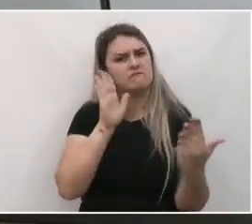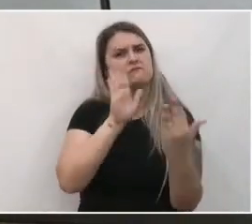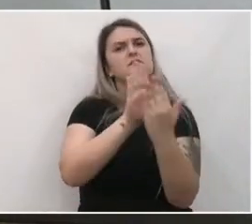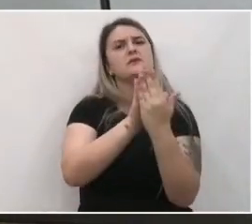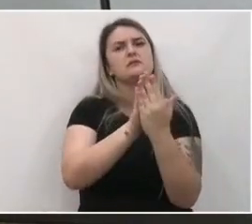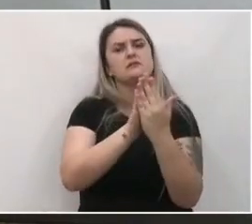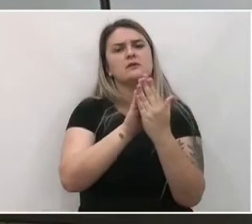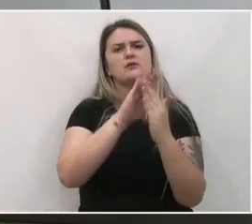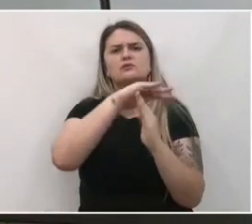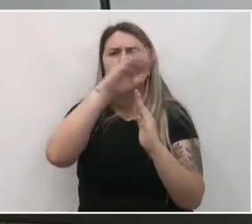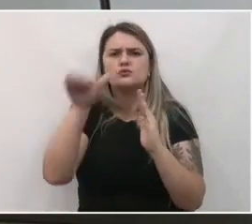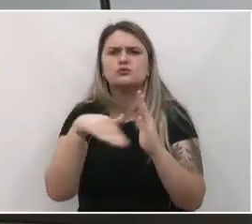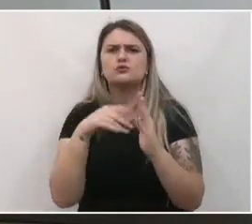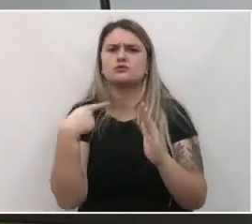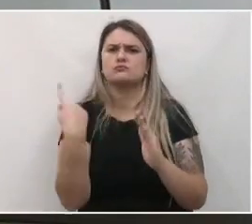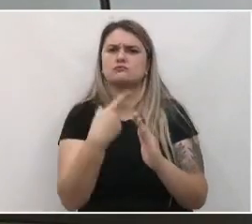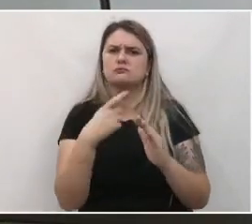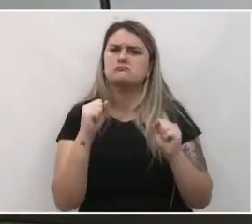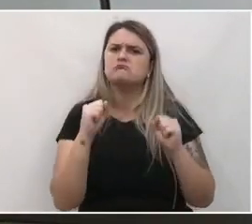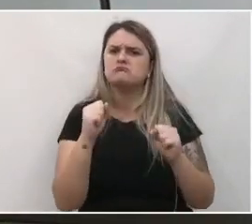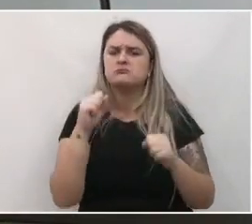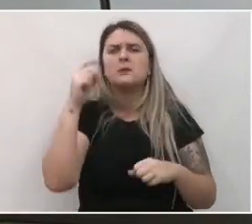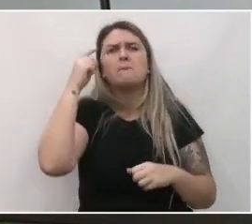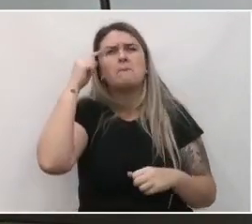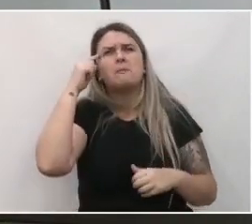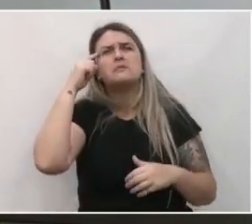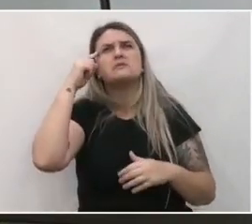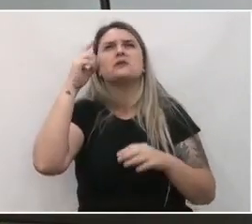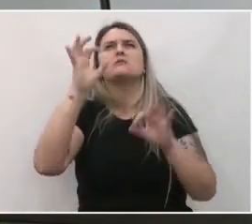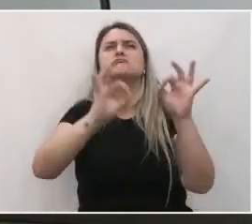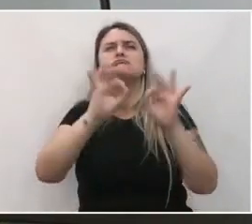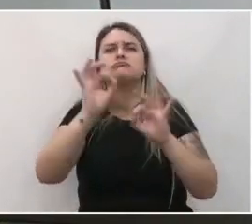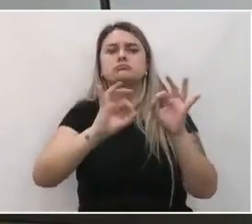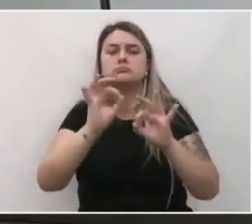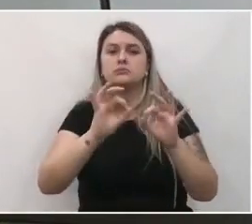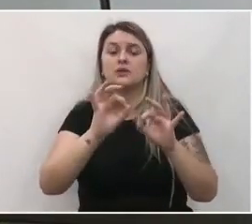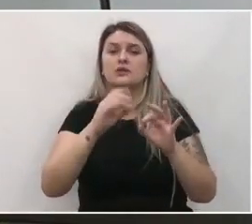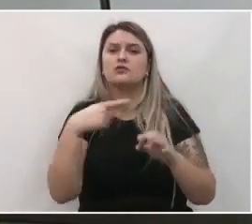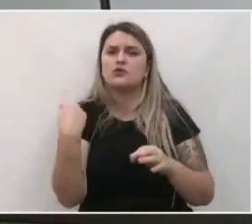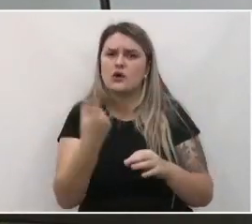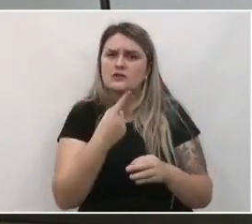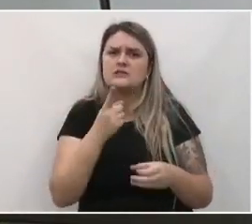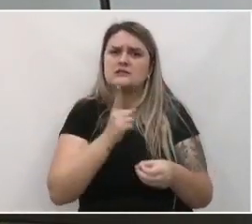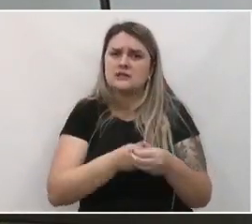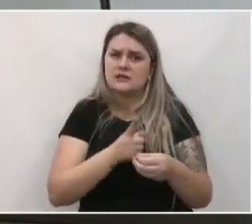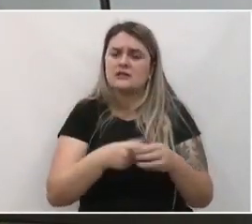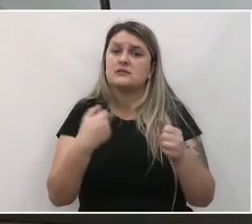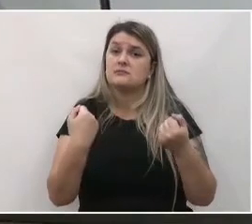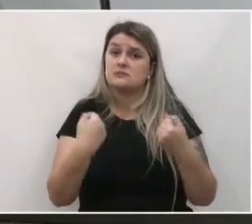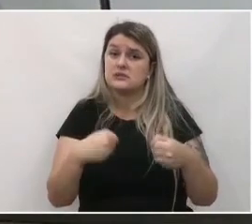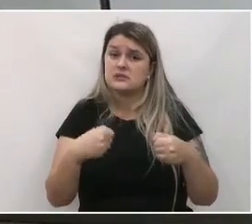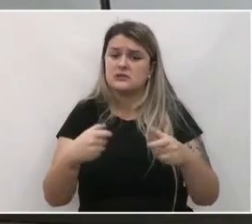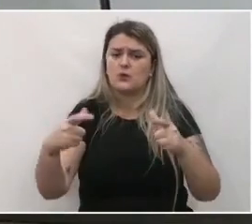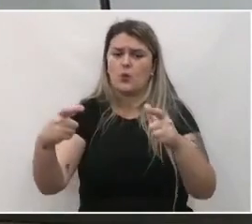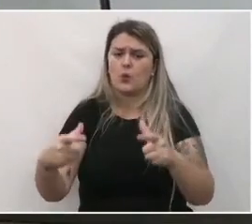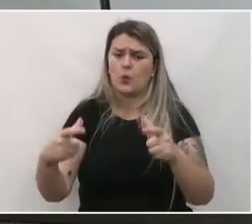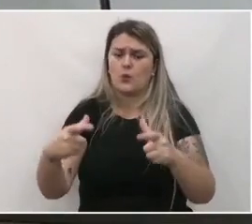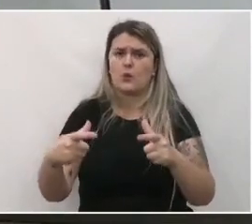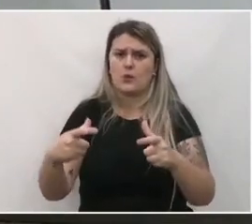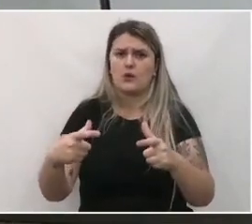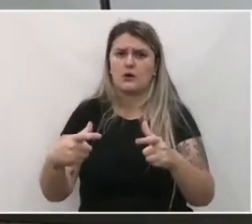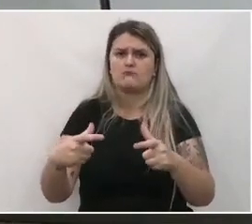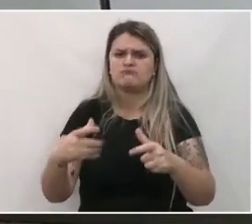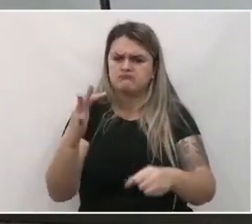todos podemos imaginar e planejar para que a cidade se torne uma estrutura